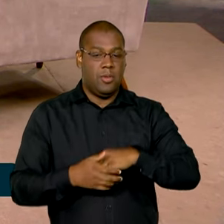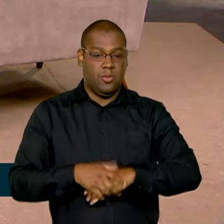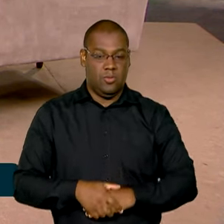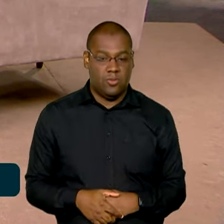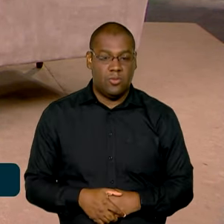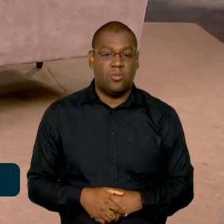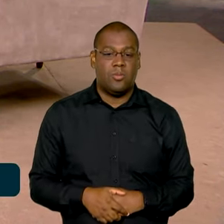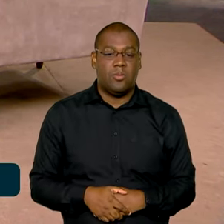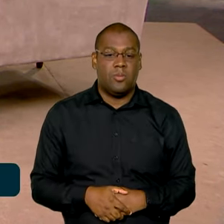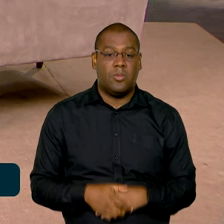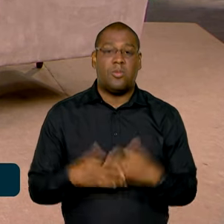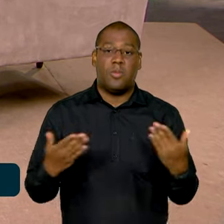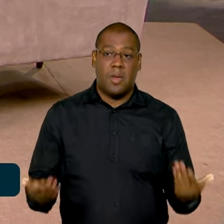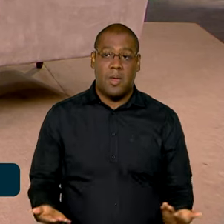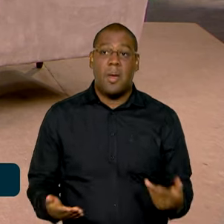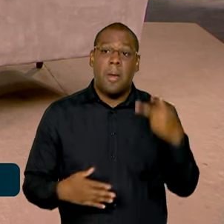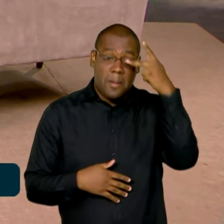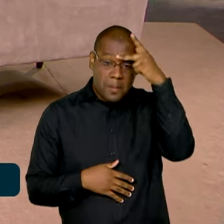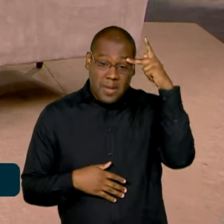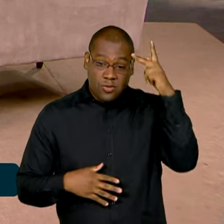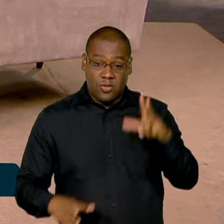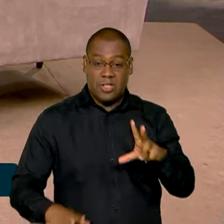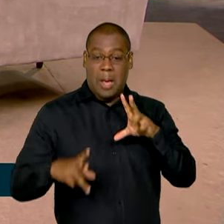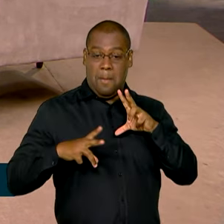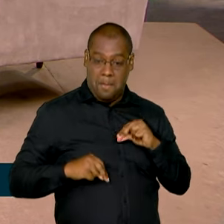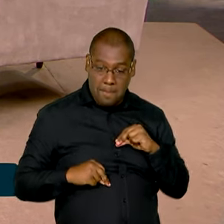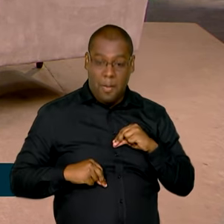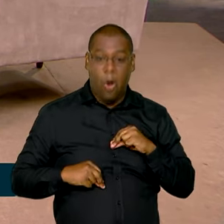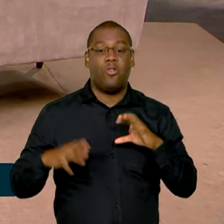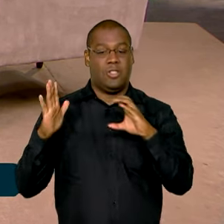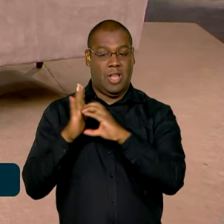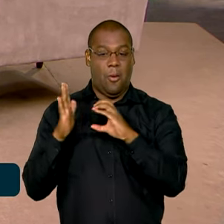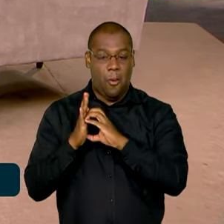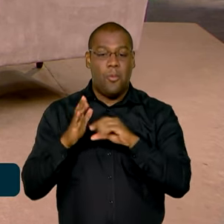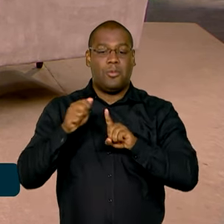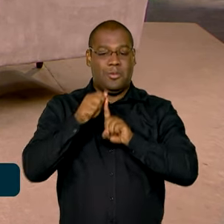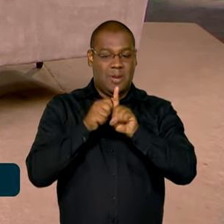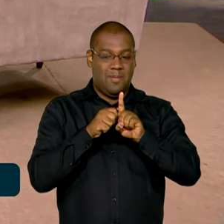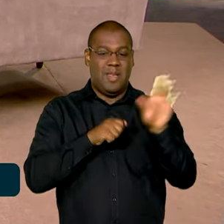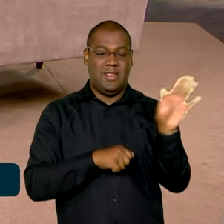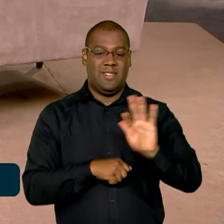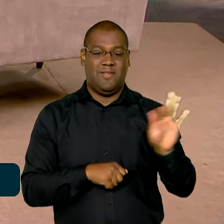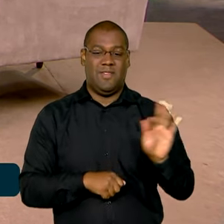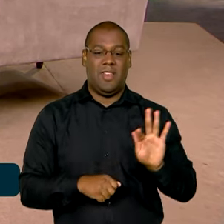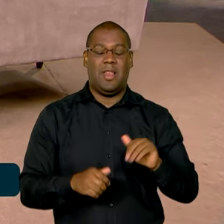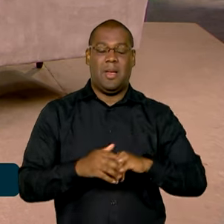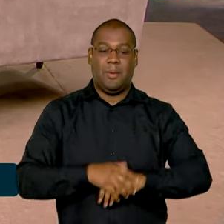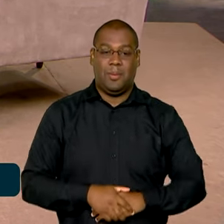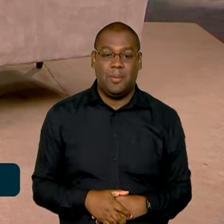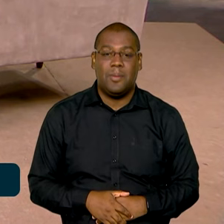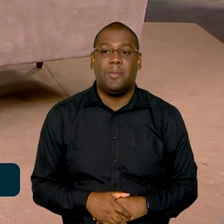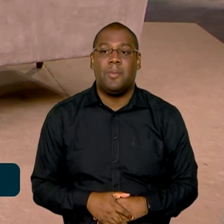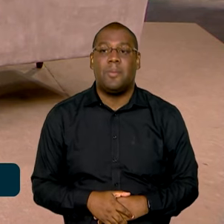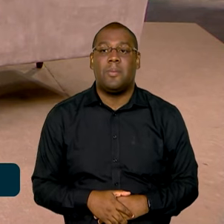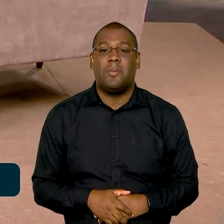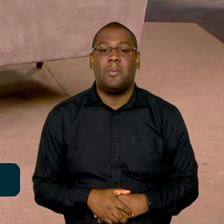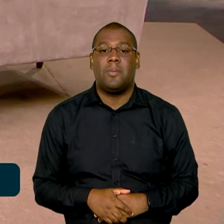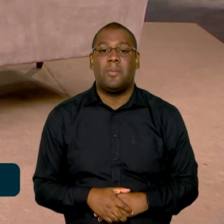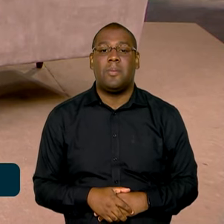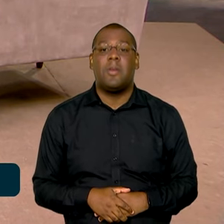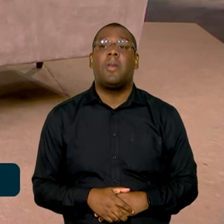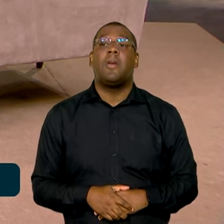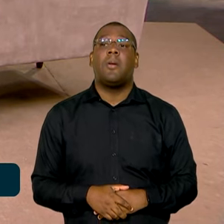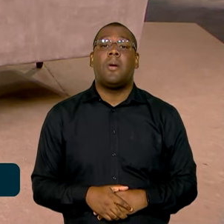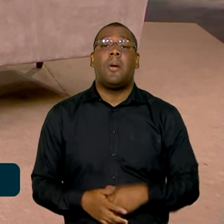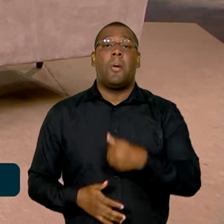se tudo der certo, em fevereiro. E aí tem ainda um resíduo, que é um número muito importante. Não é resíduo, porque são pessoas, mas 1